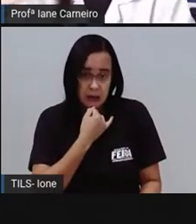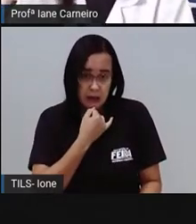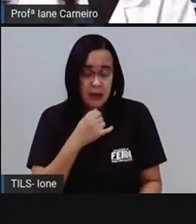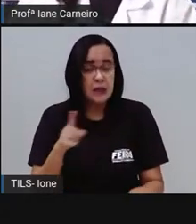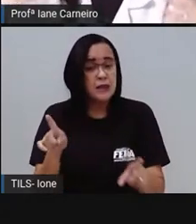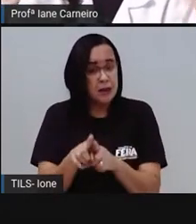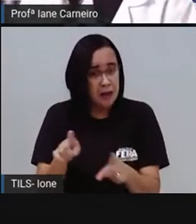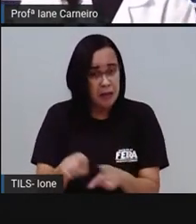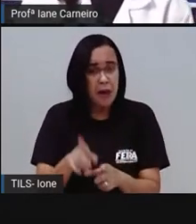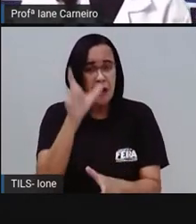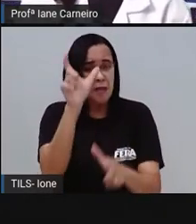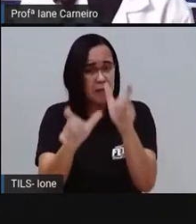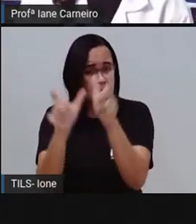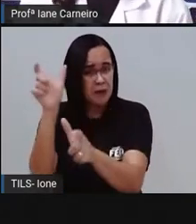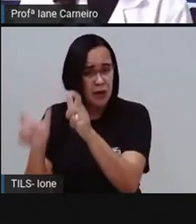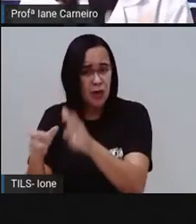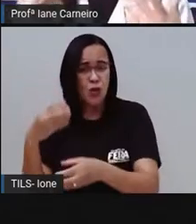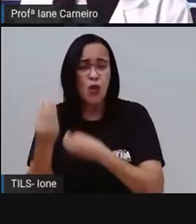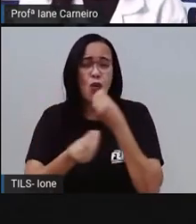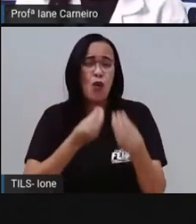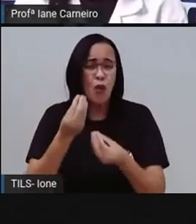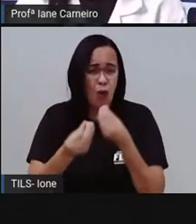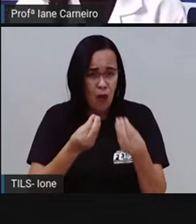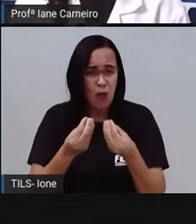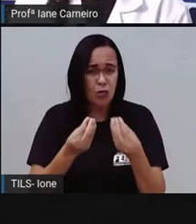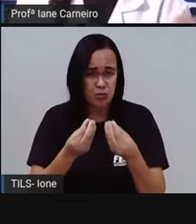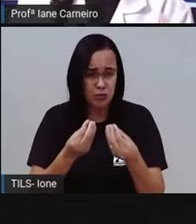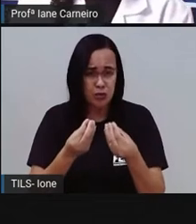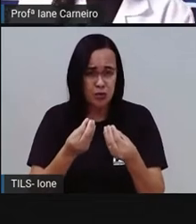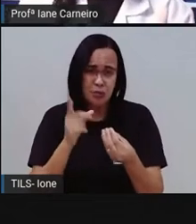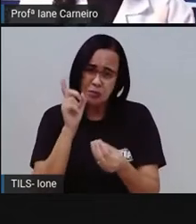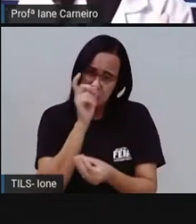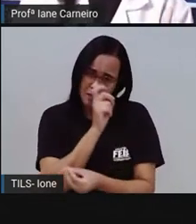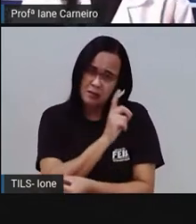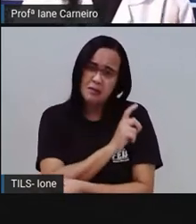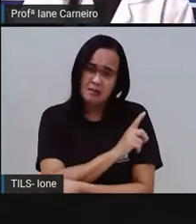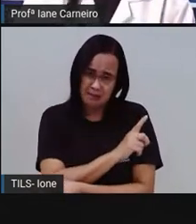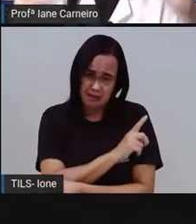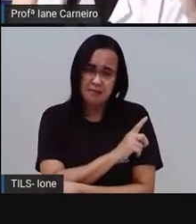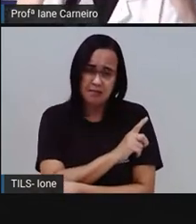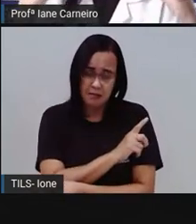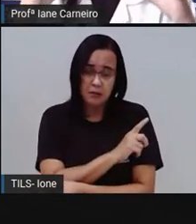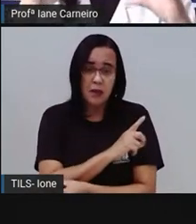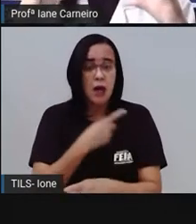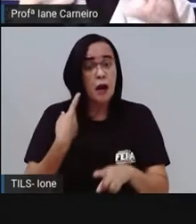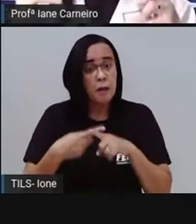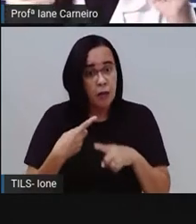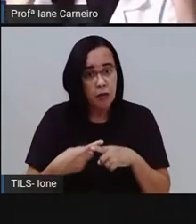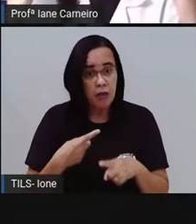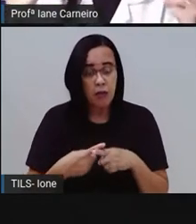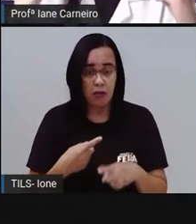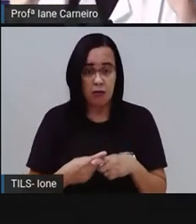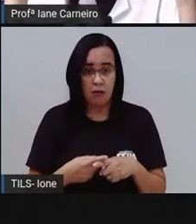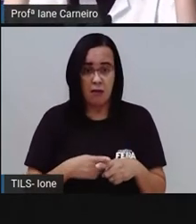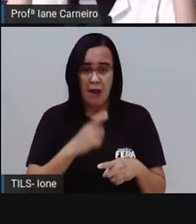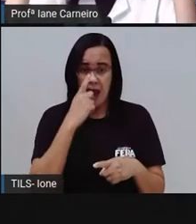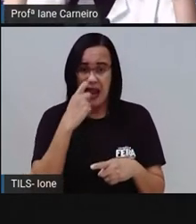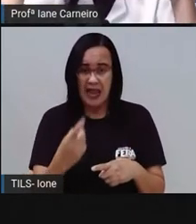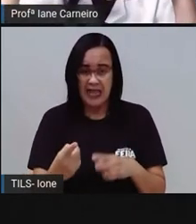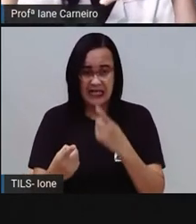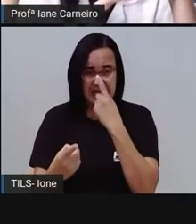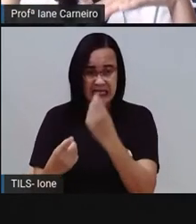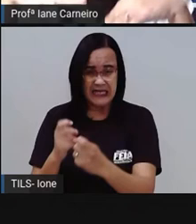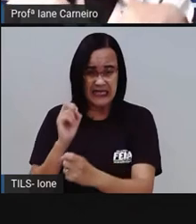né, porque estão passando por essa situação, mas também o meio ambiente. Porque esse lixo aqui, ó, ele vai produzindo chorume e aí esse